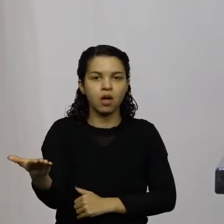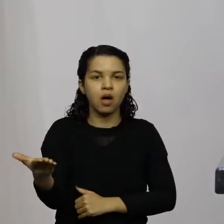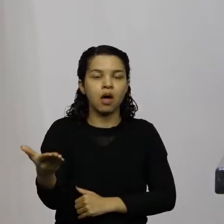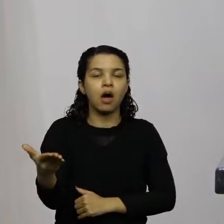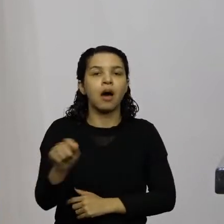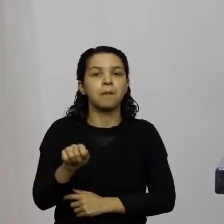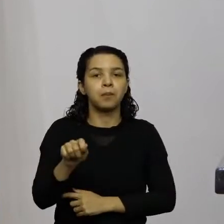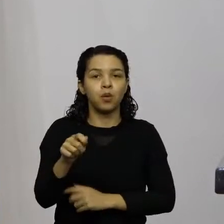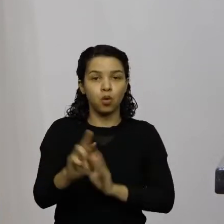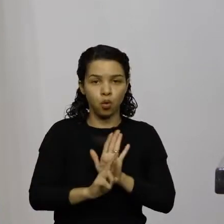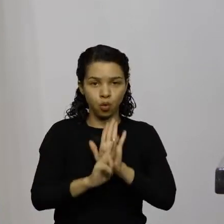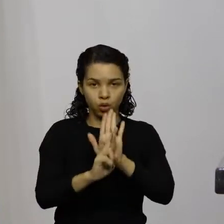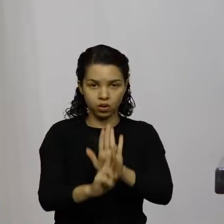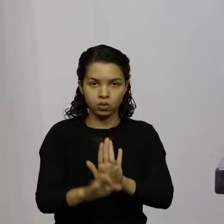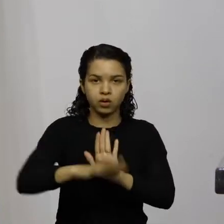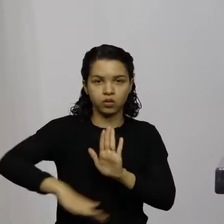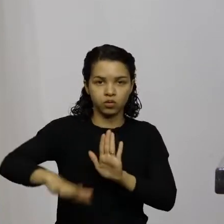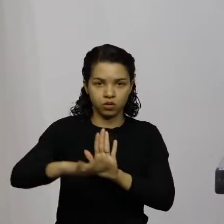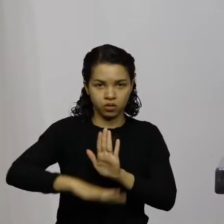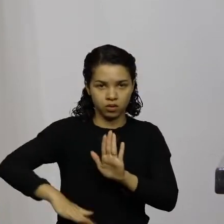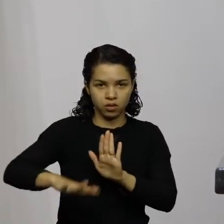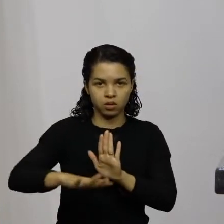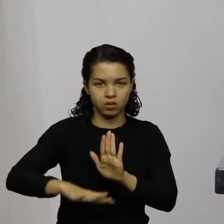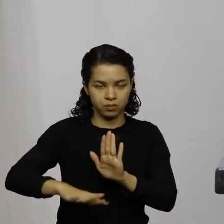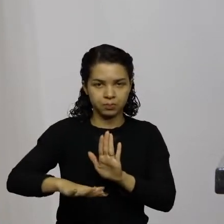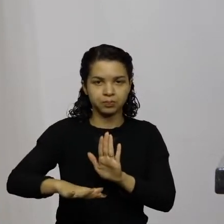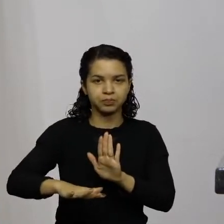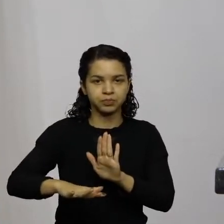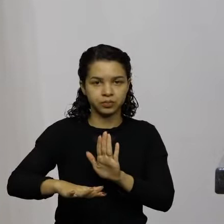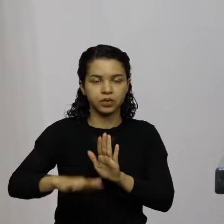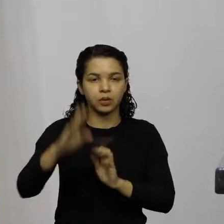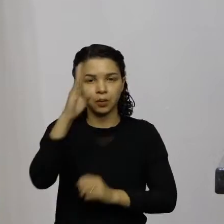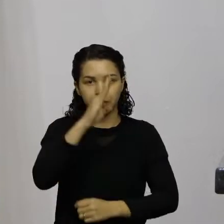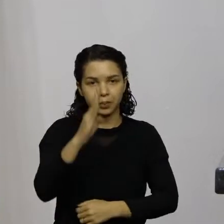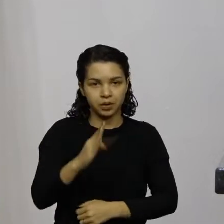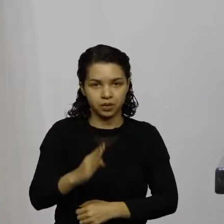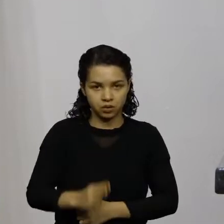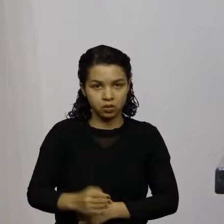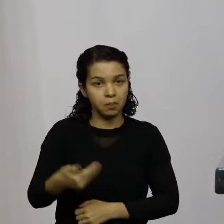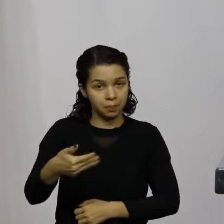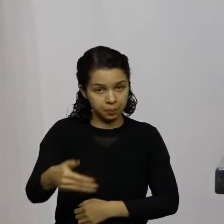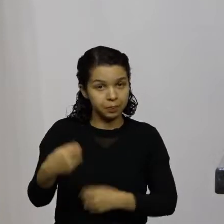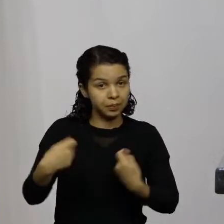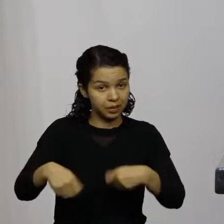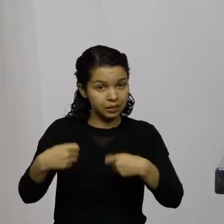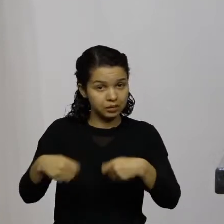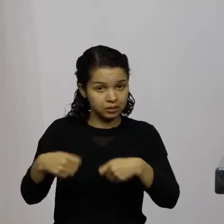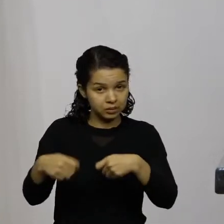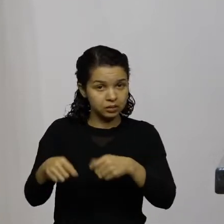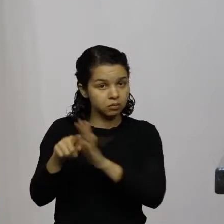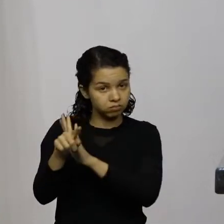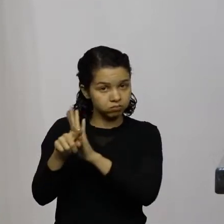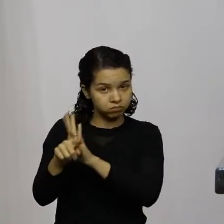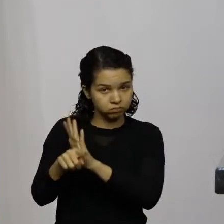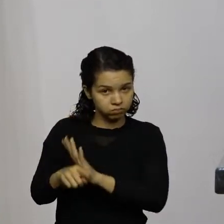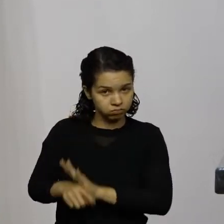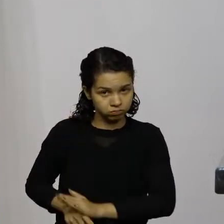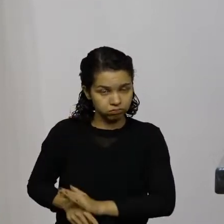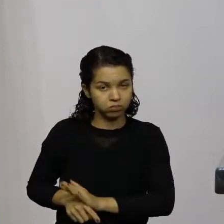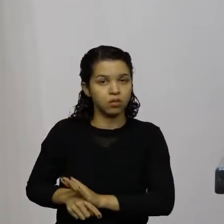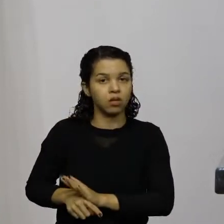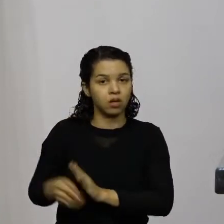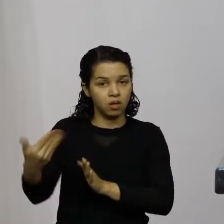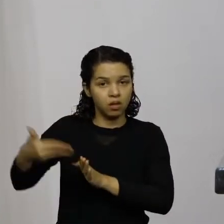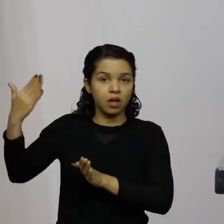para que seja investigada essa ação que está sendo feita no Brasil inteiro hoje de sexta-feira para cá